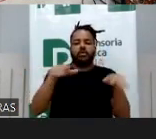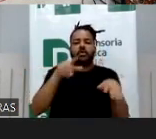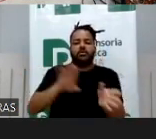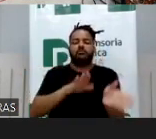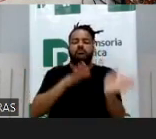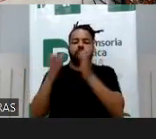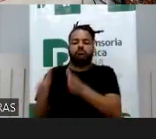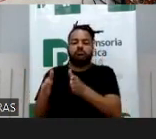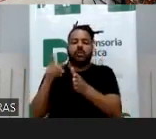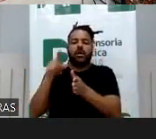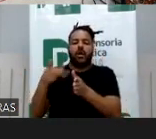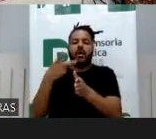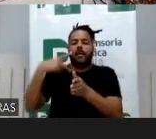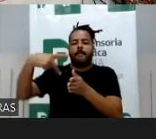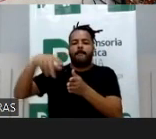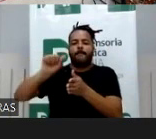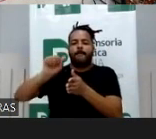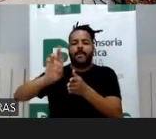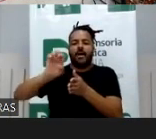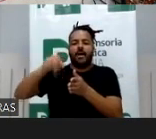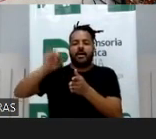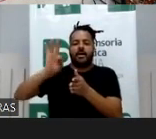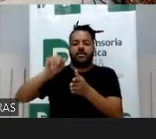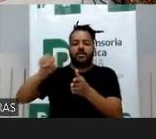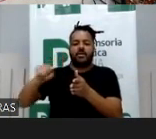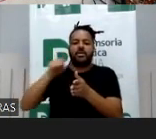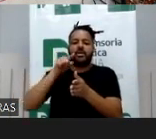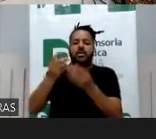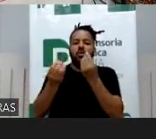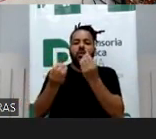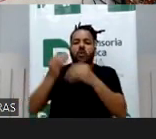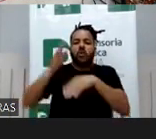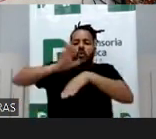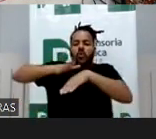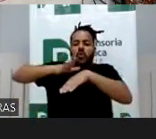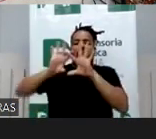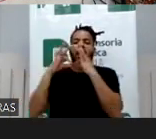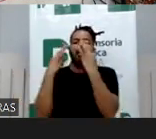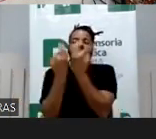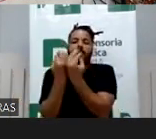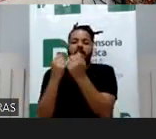de poder familiar. Então, é compartilhar na perspectiva de pais e mães